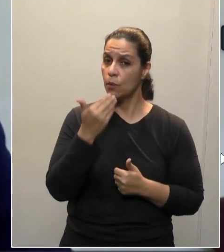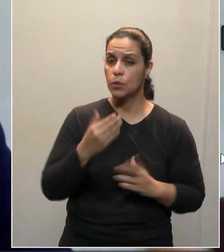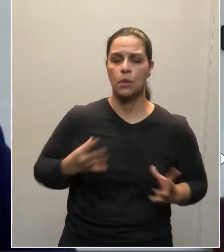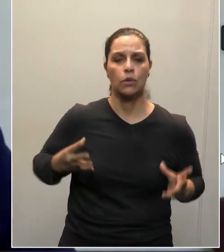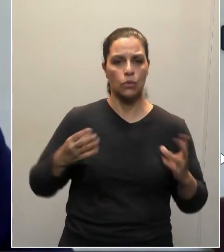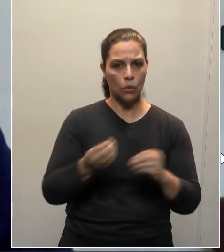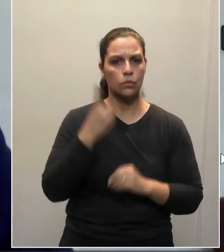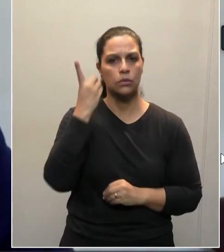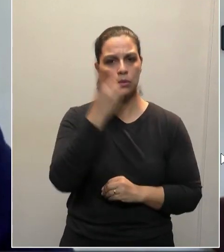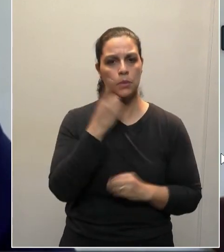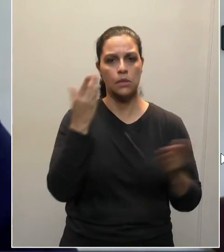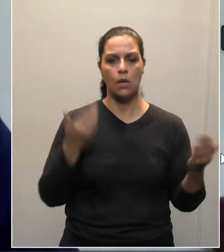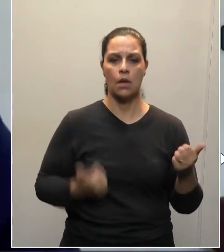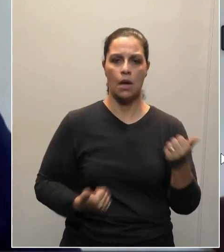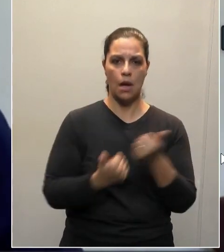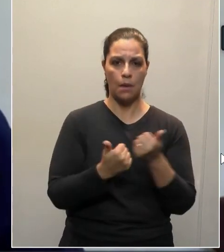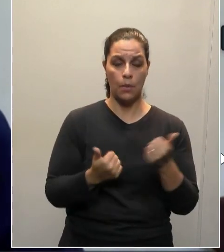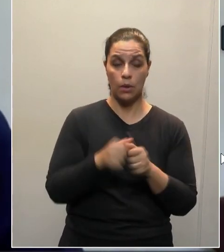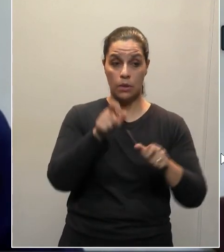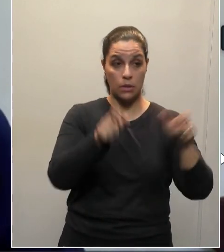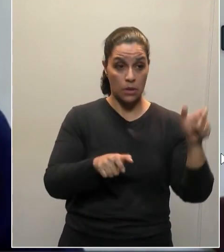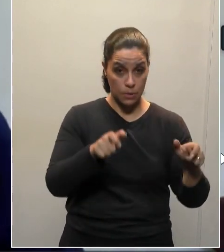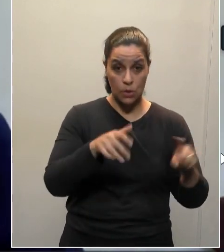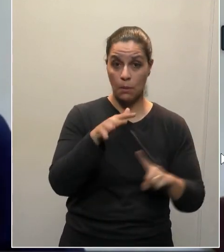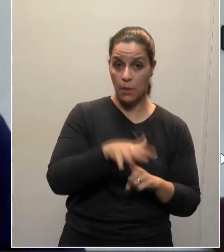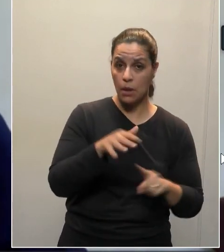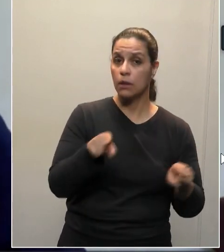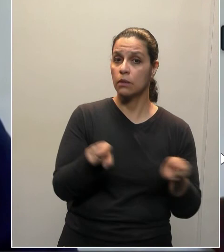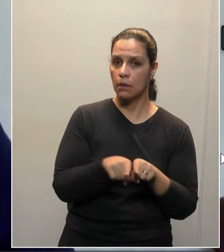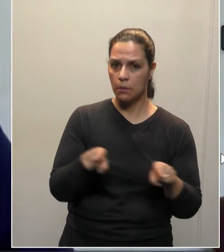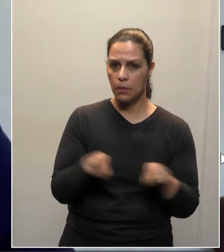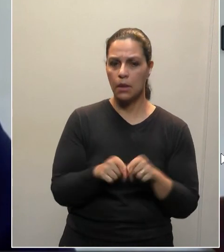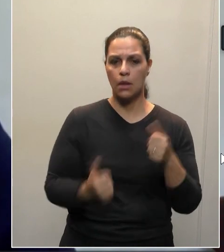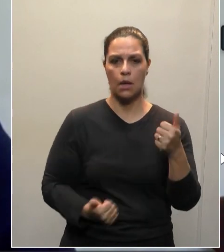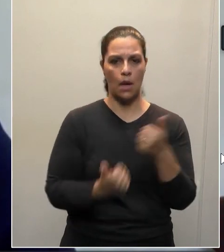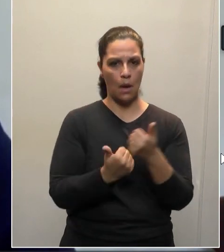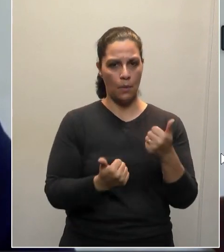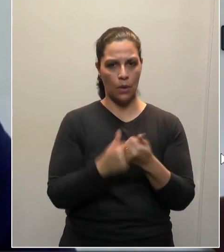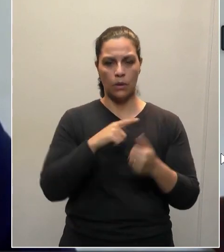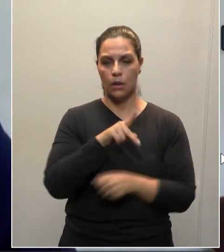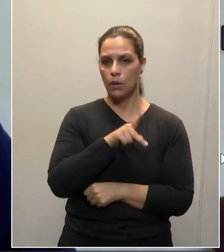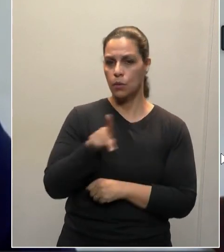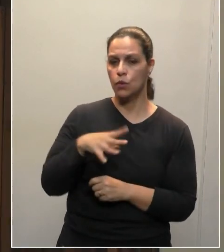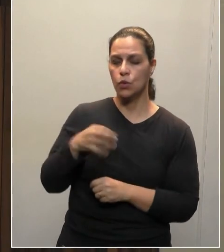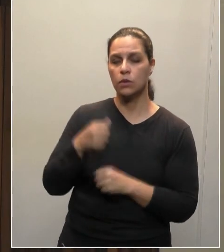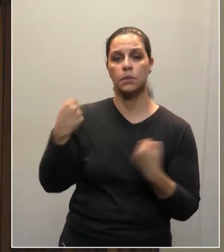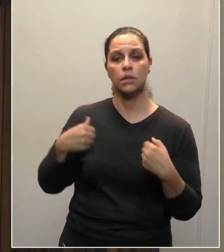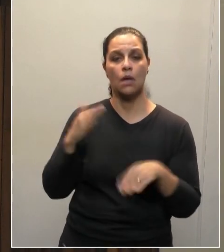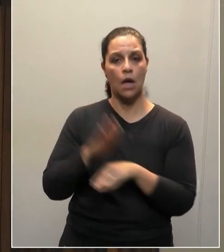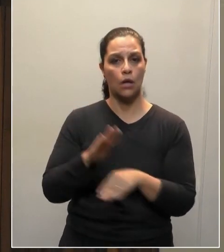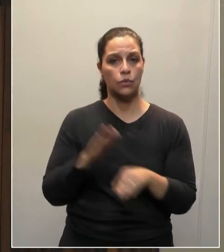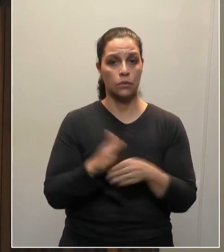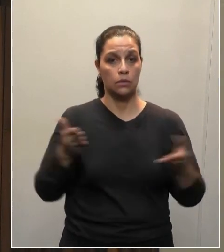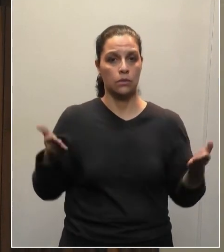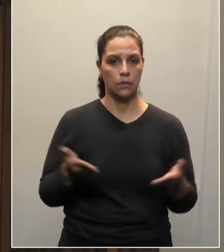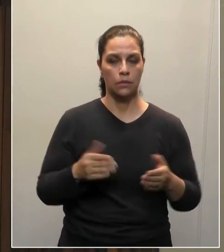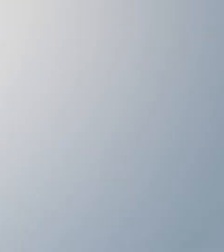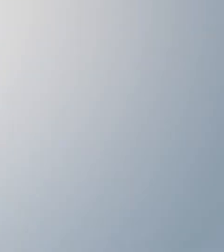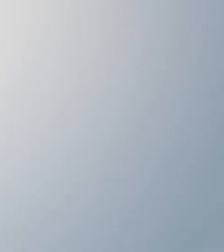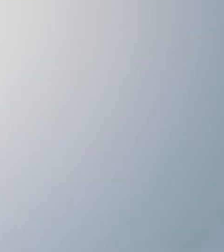para que todos os deputados apoiassem, e a população do Paraná também desse esse apoio aos nossos professores, que precisam de apoio neste momento.